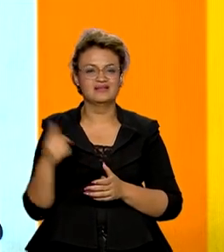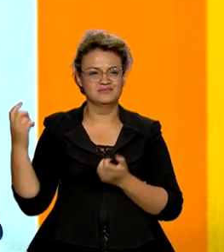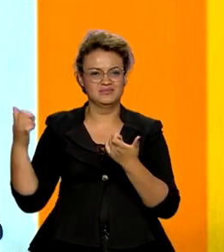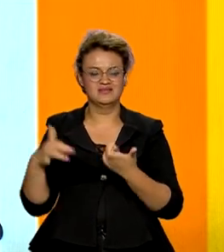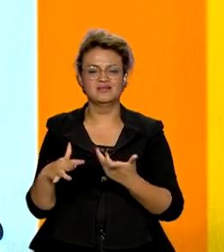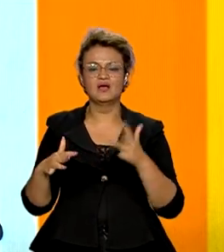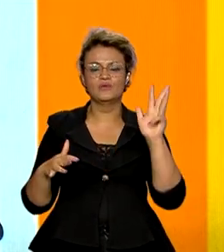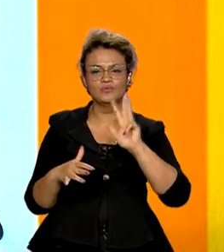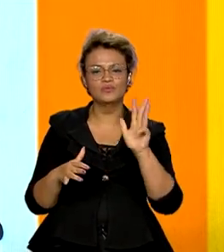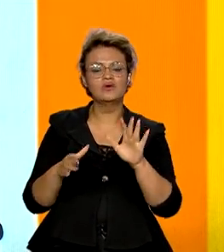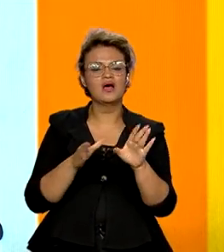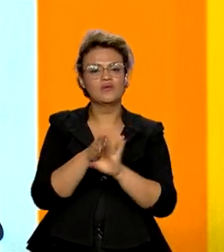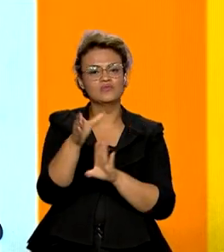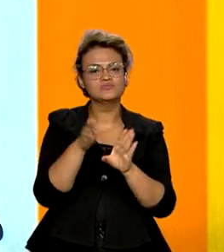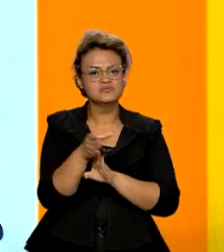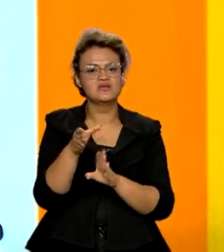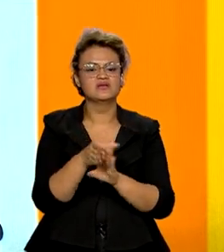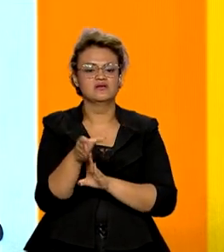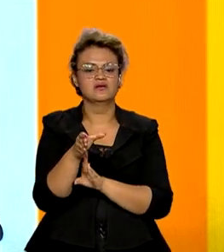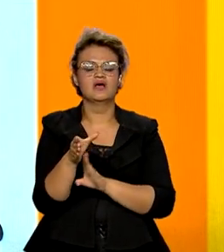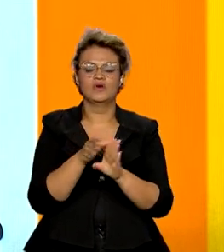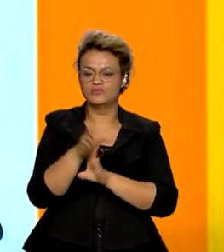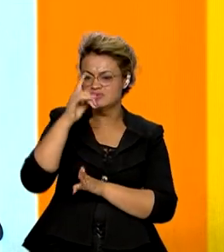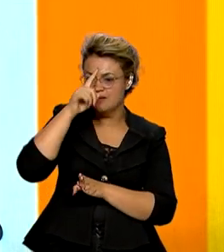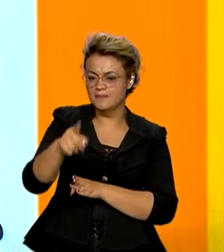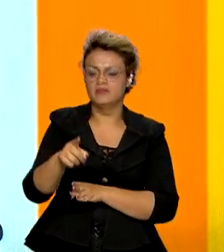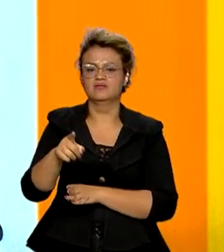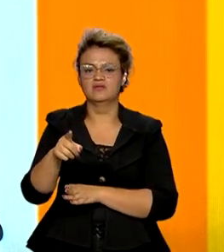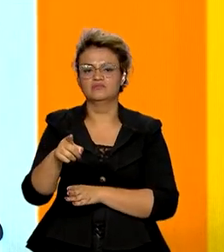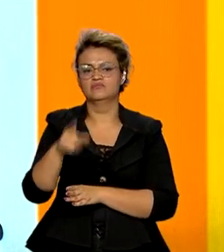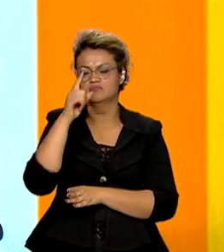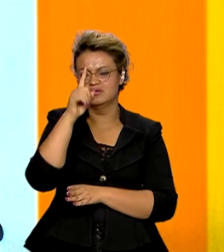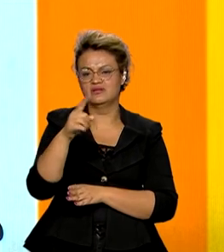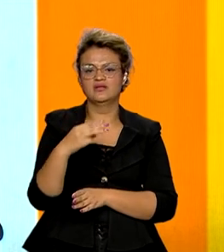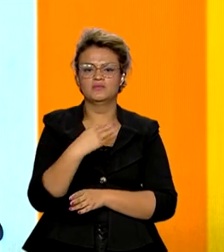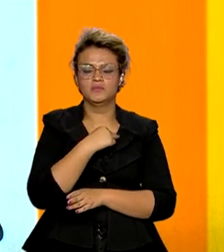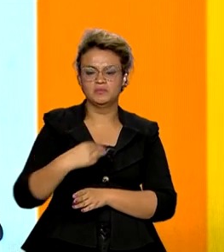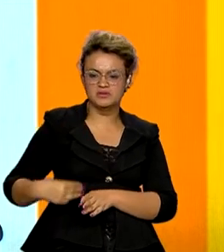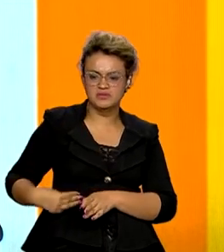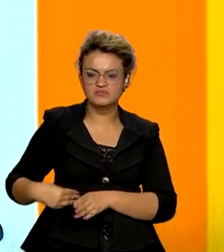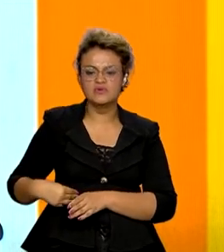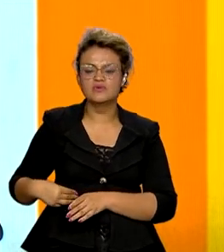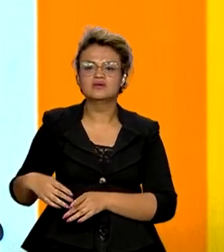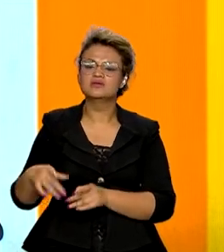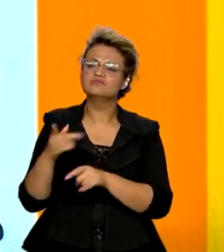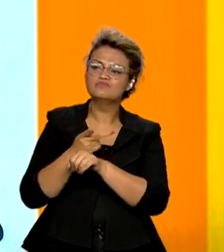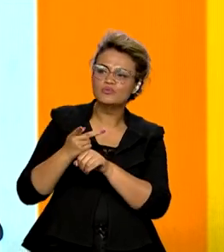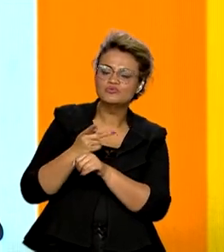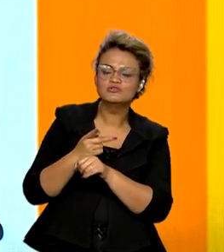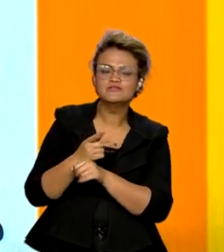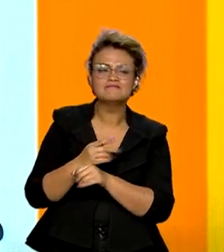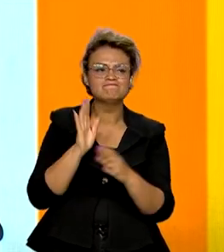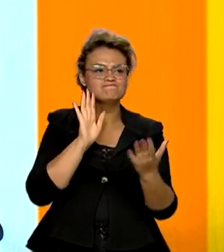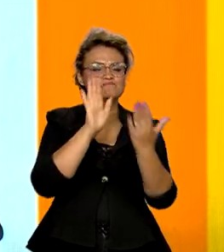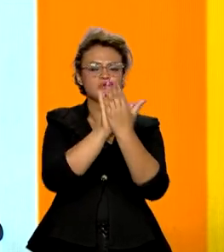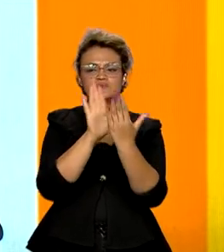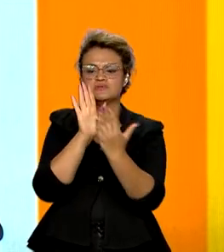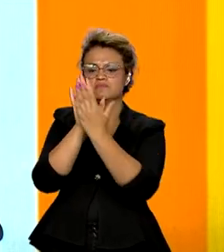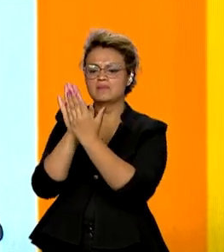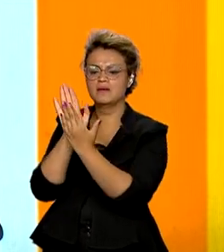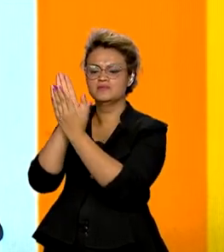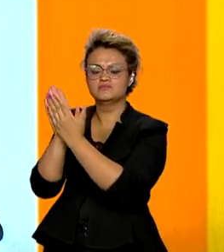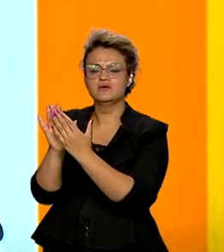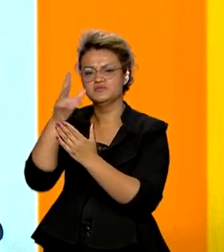tem orientado, determinado aos seus ministros, que busquem se aproximar dos